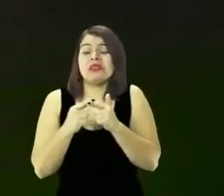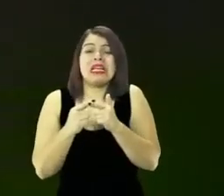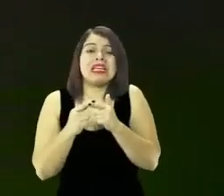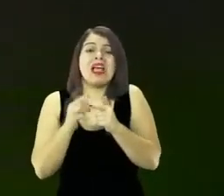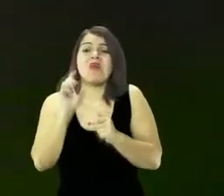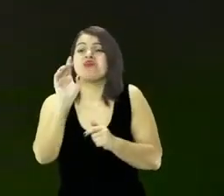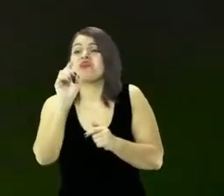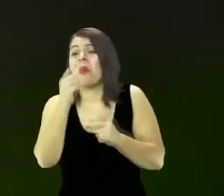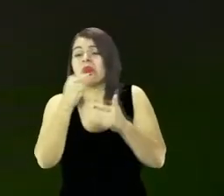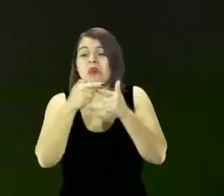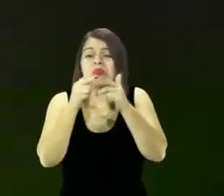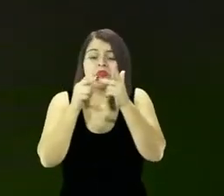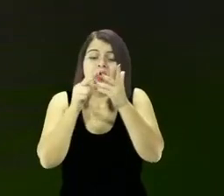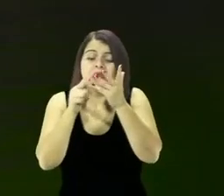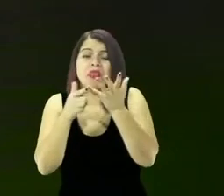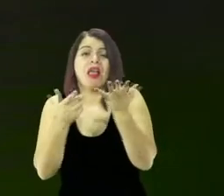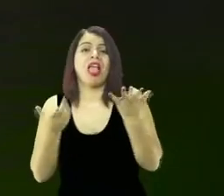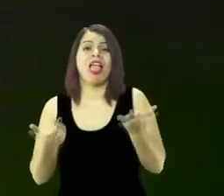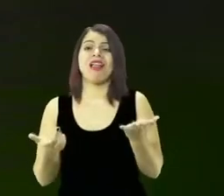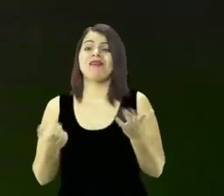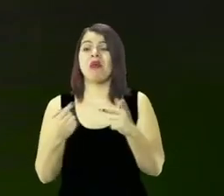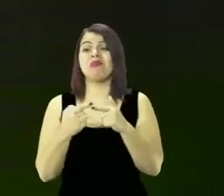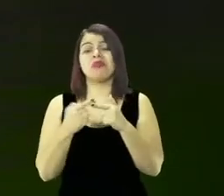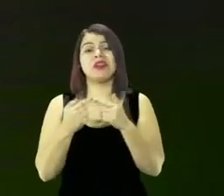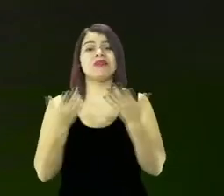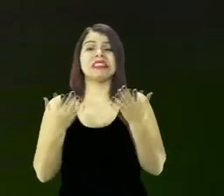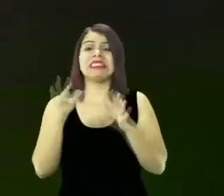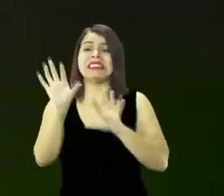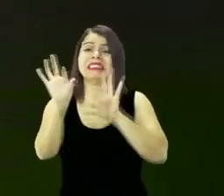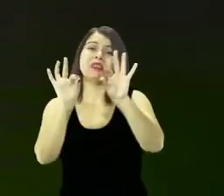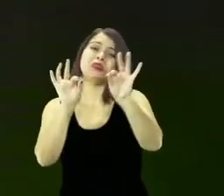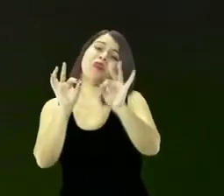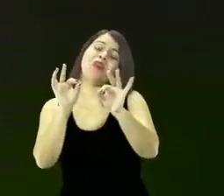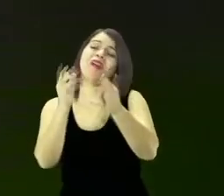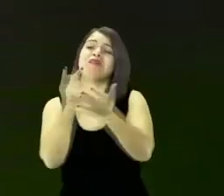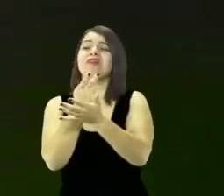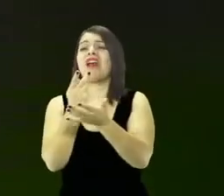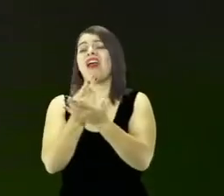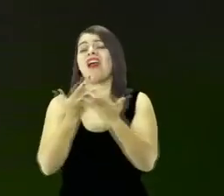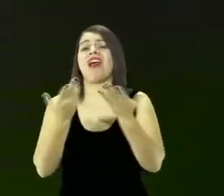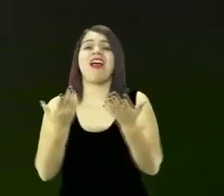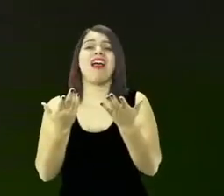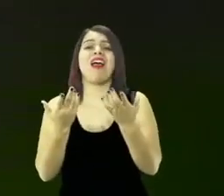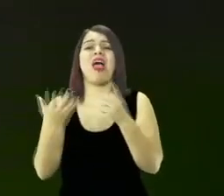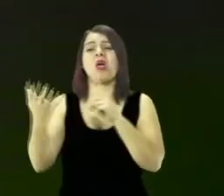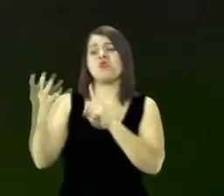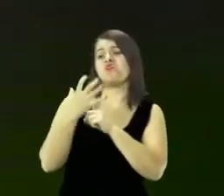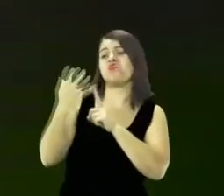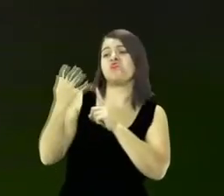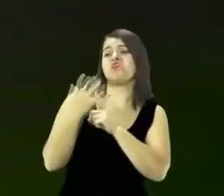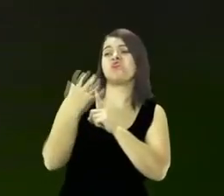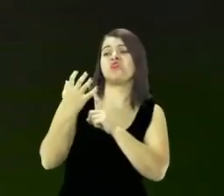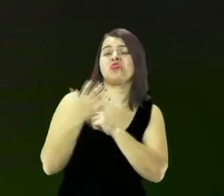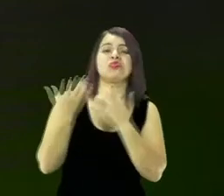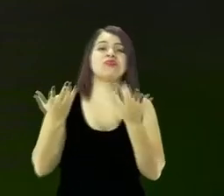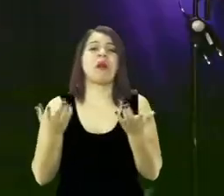por causa das más escolhas e más decisões influenciadas por um espírito de erro